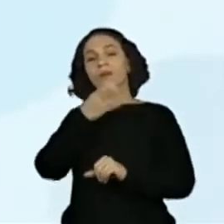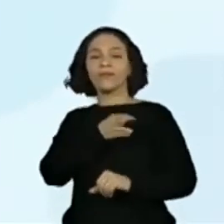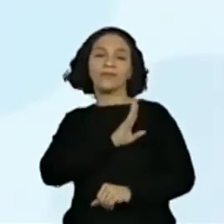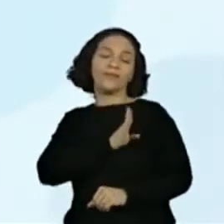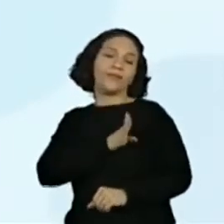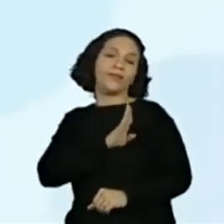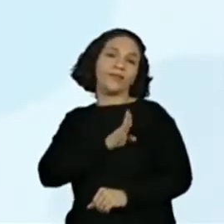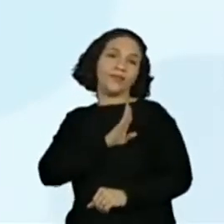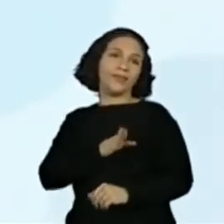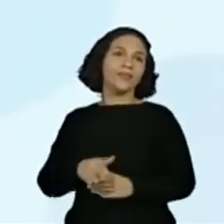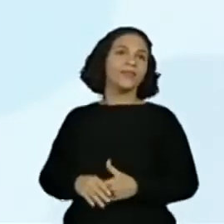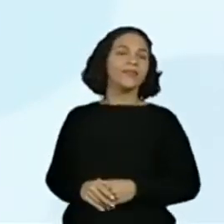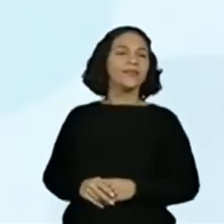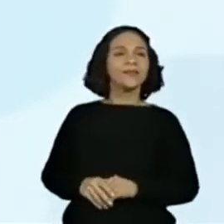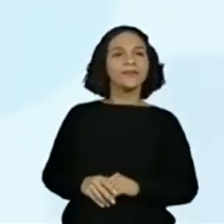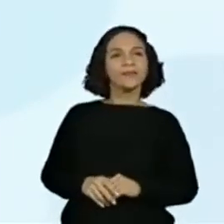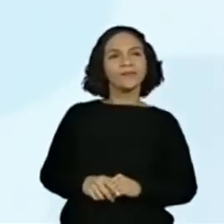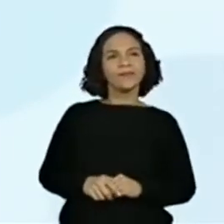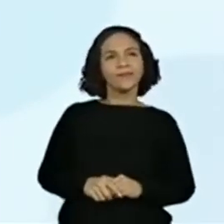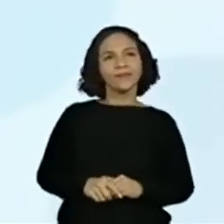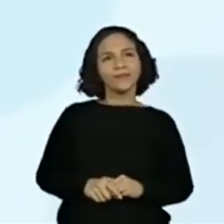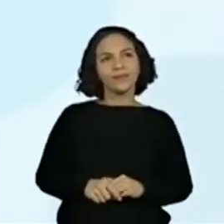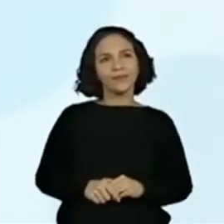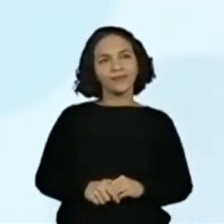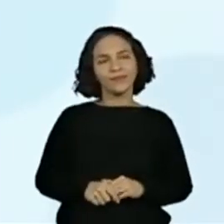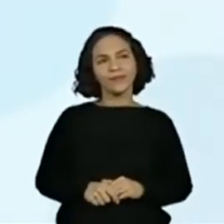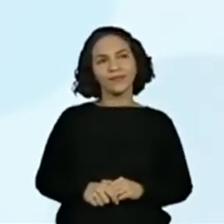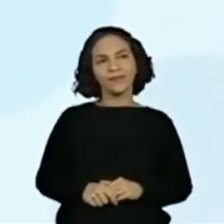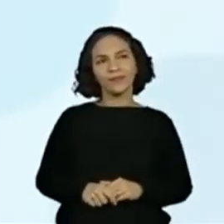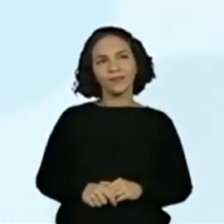transformado. Ah, noturno tem seu coração... Opa.